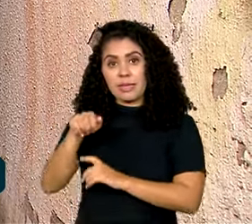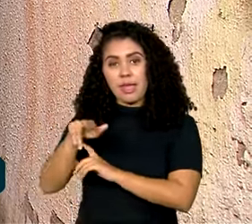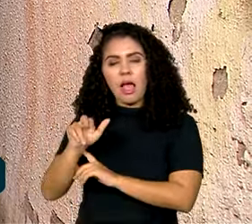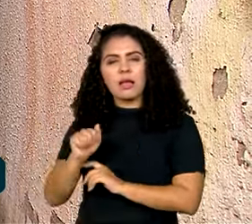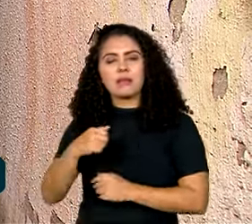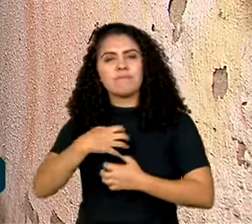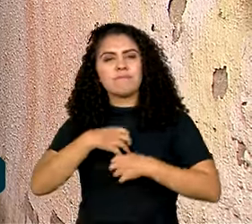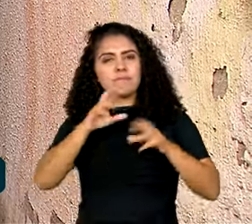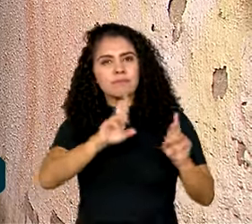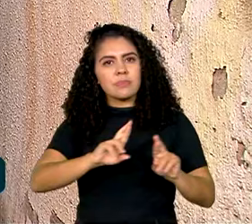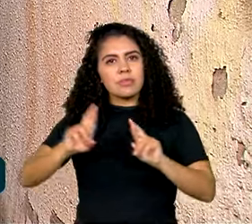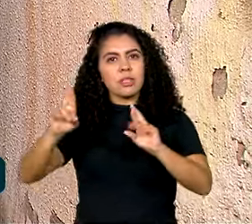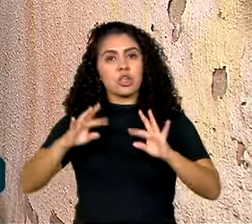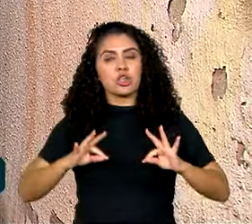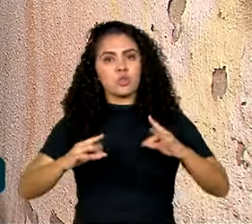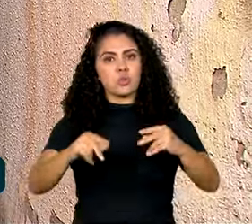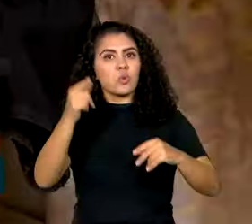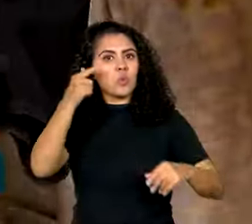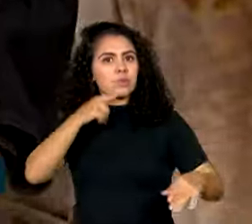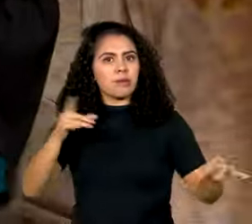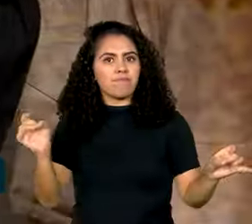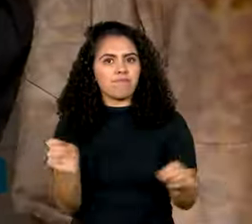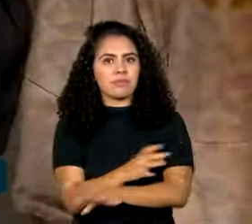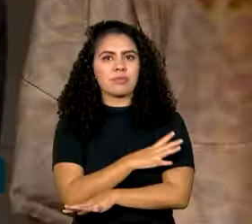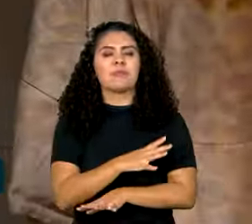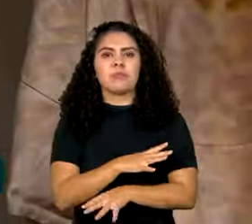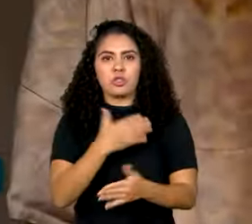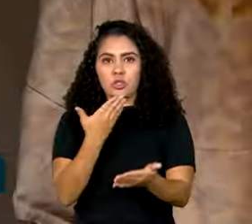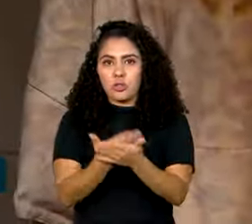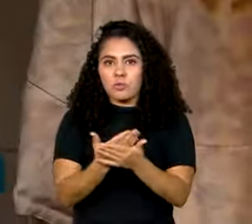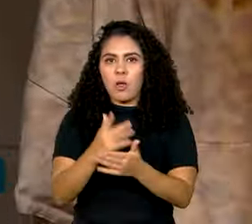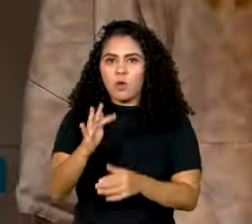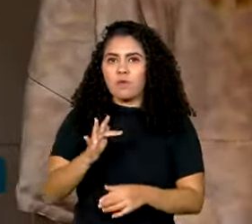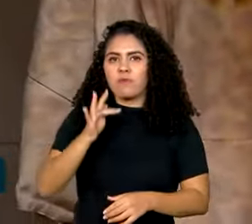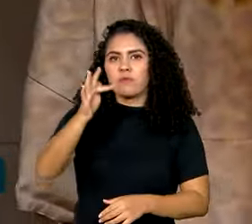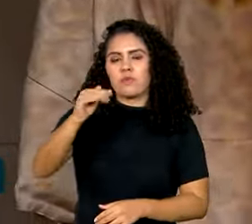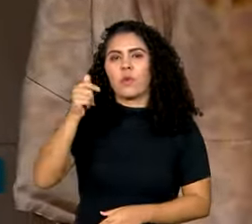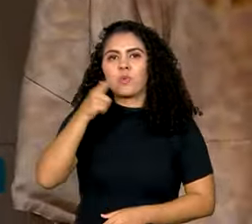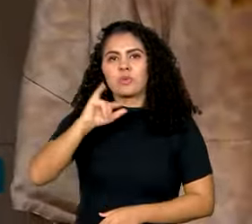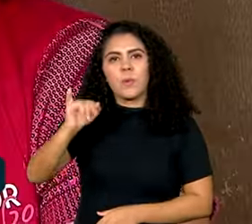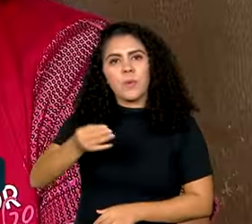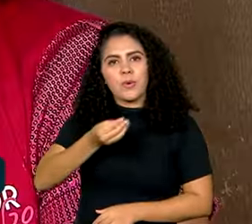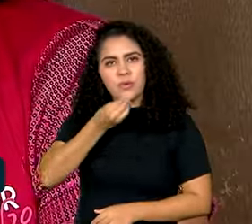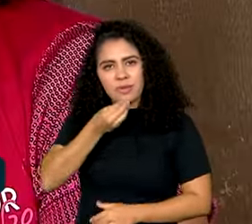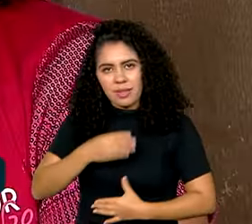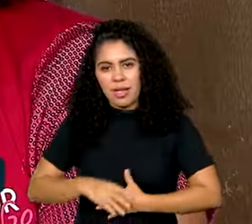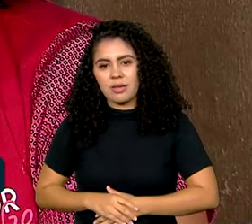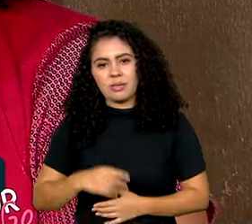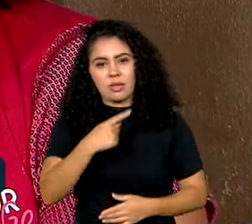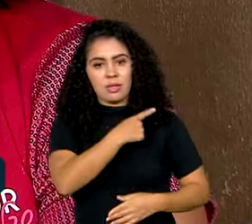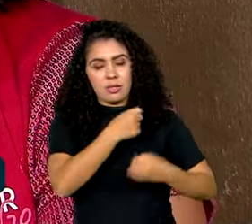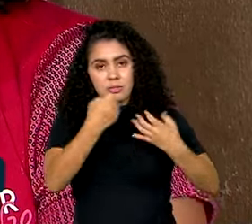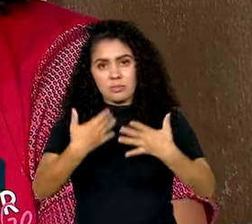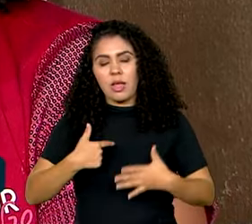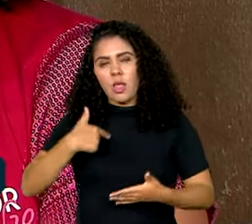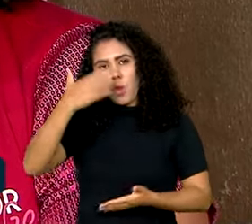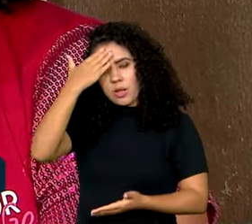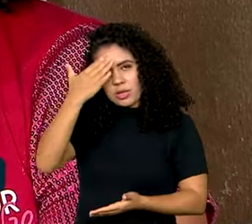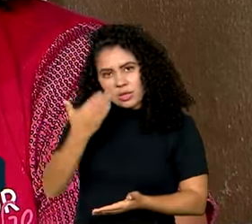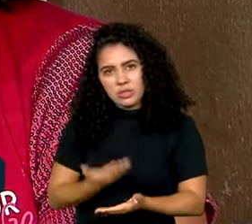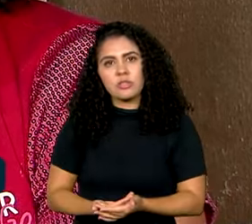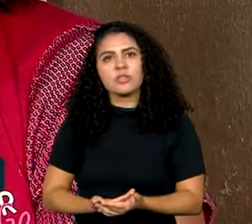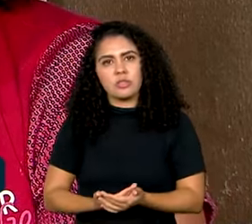que todos consigam concluir os estudos e tenham um futuro de mais oportunidades. Eu acredito que com o estudo a gente vai